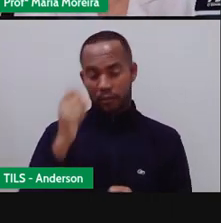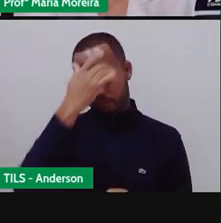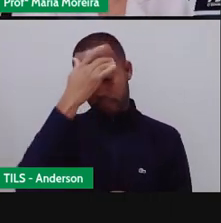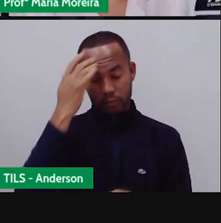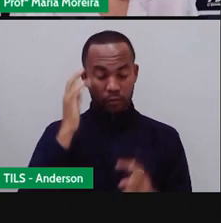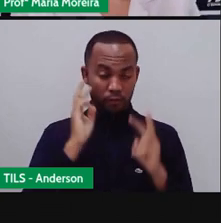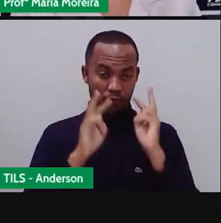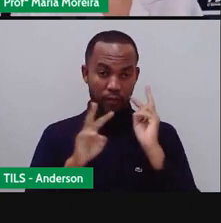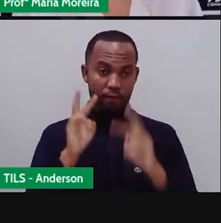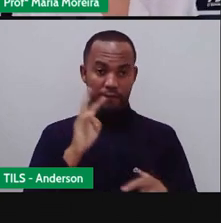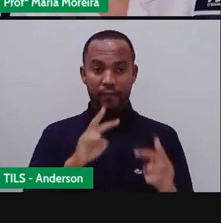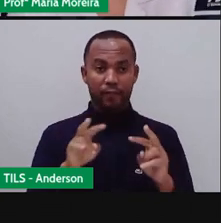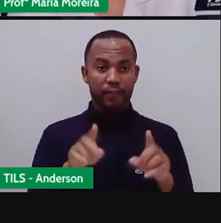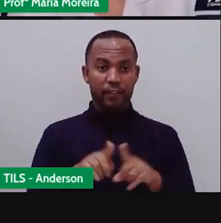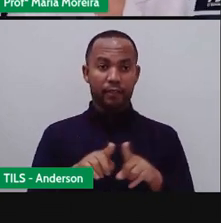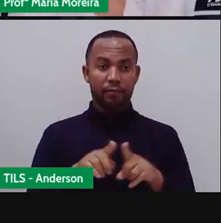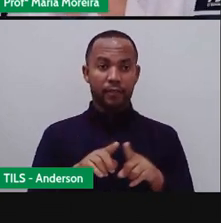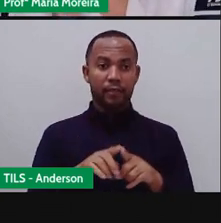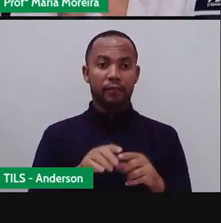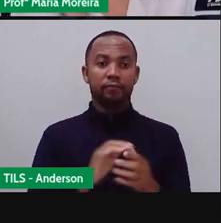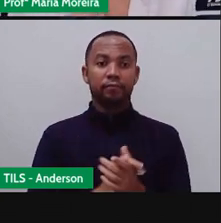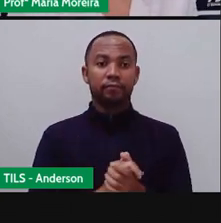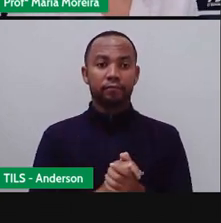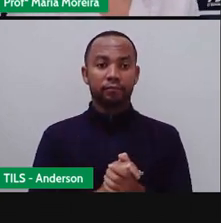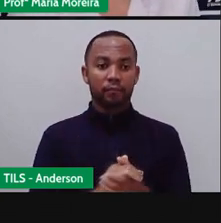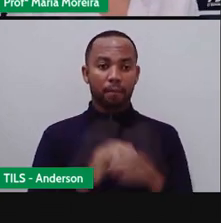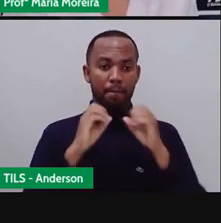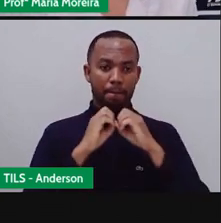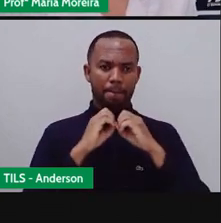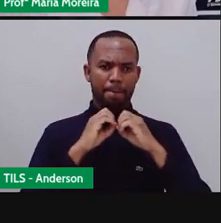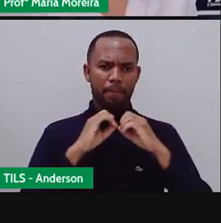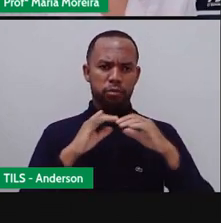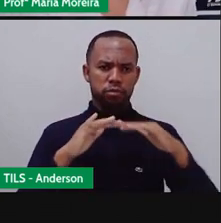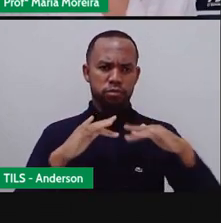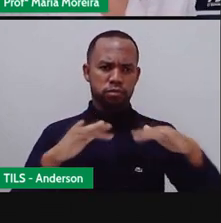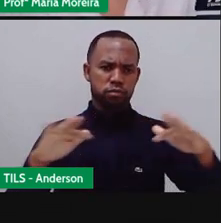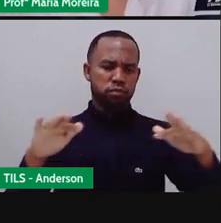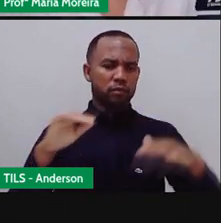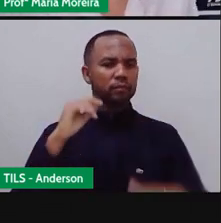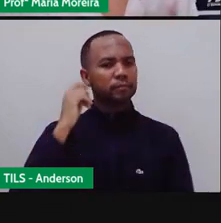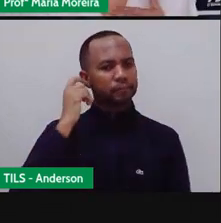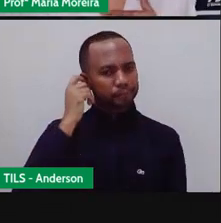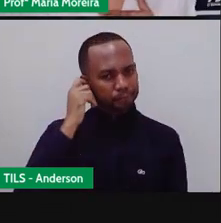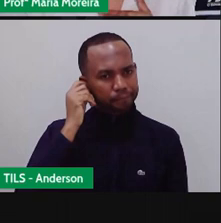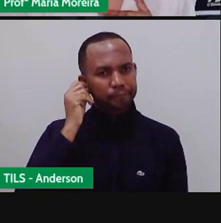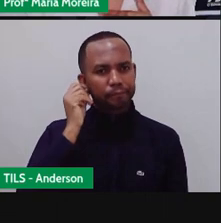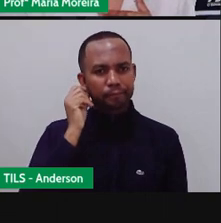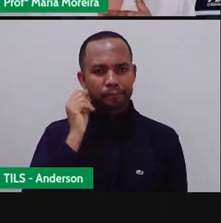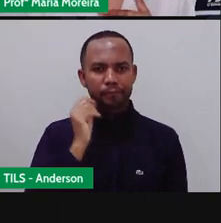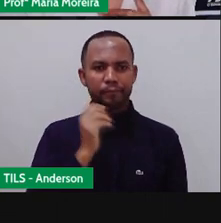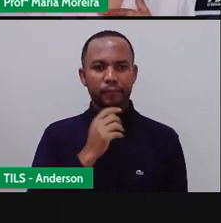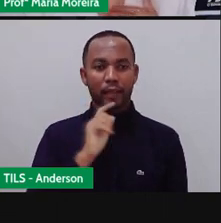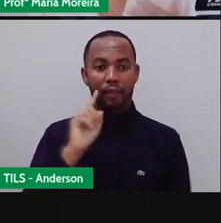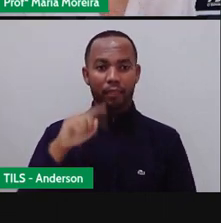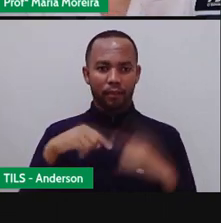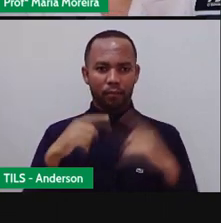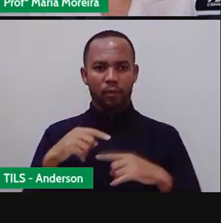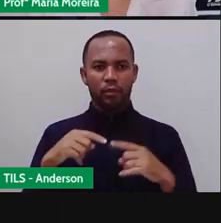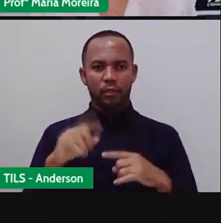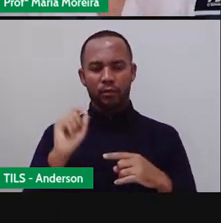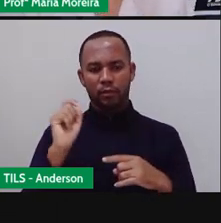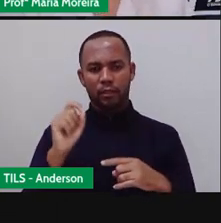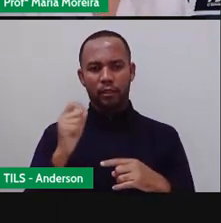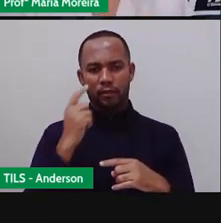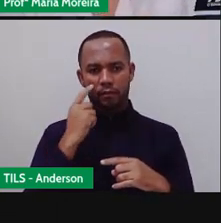horas. A imagem, ela vai o quê? Se apagar. E aí, ela vai ficar disponível só pra mim. Que eu posso